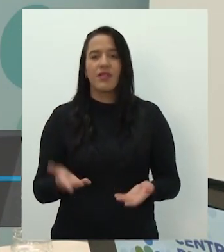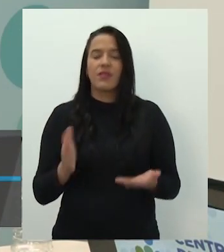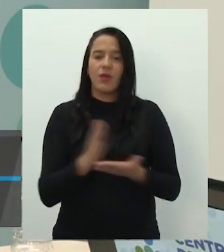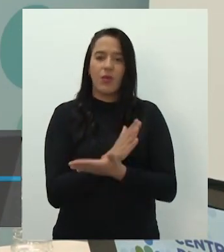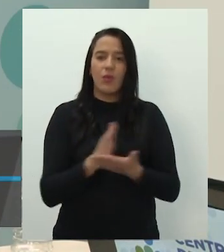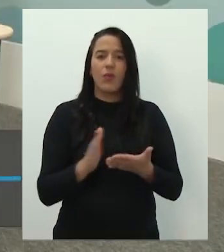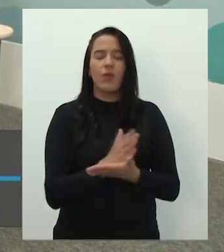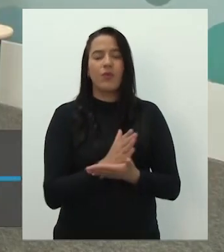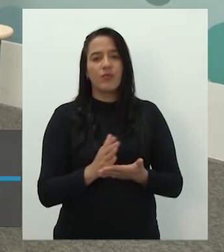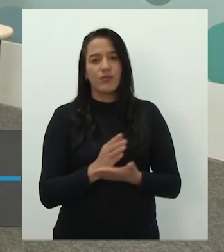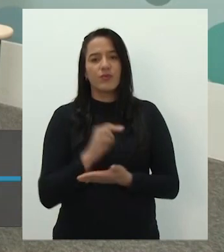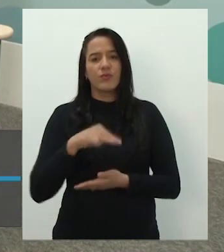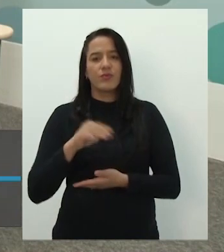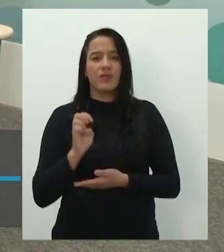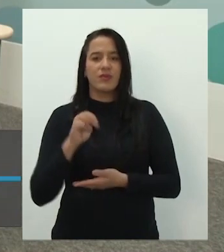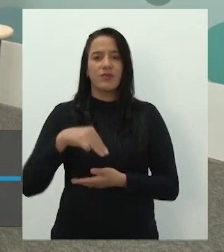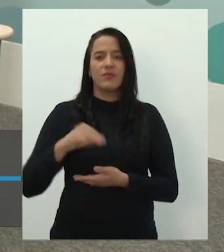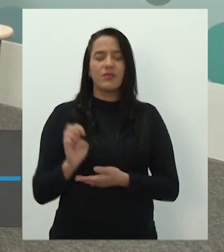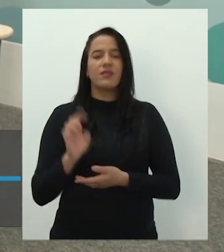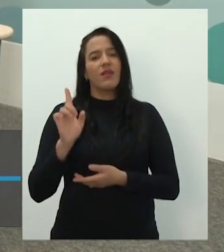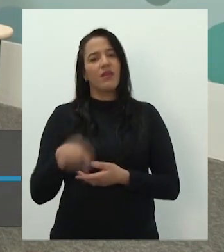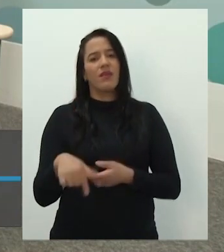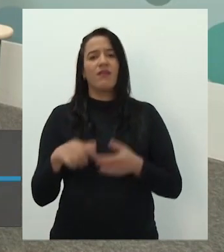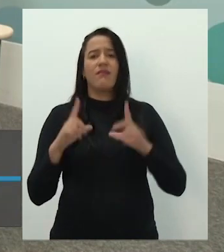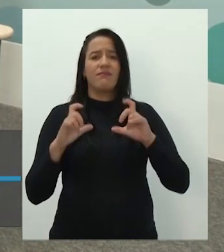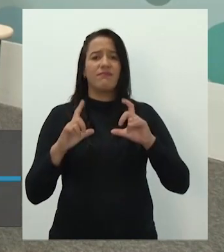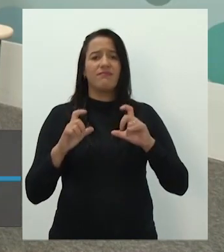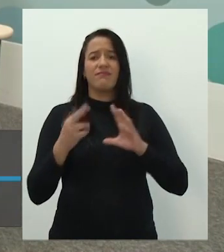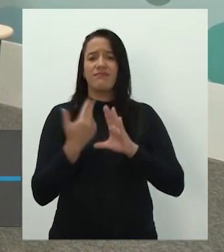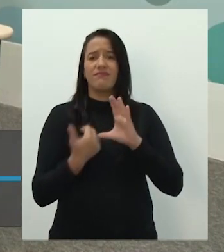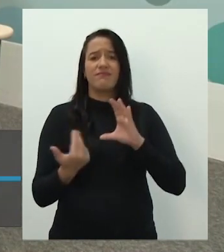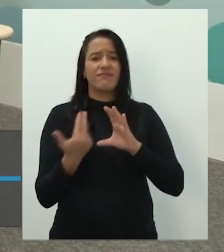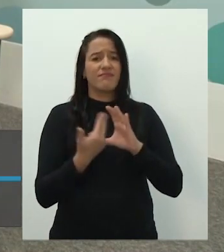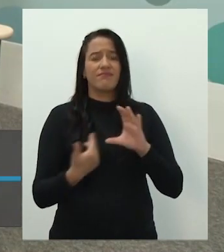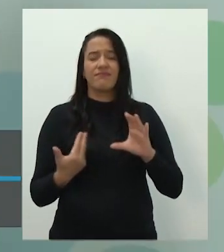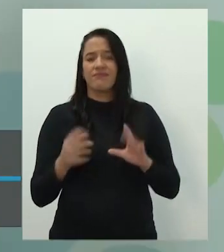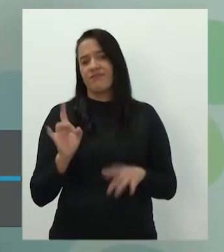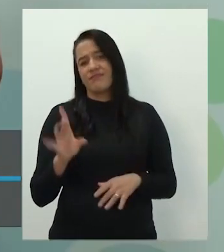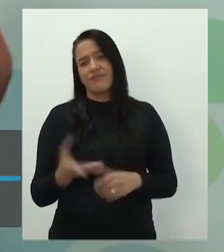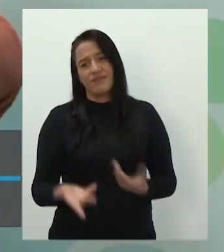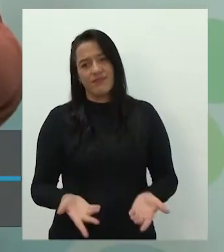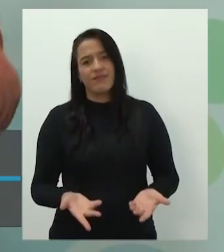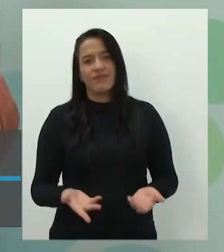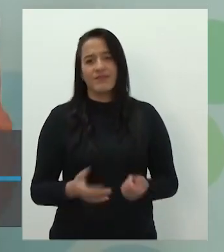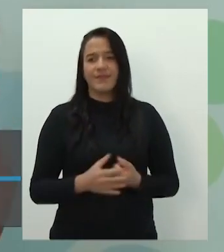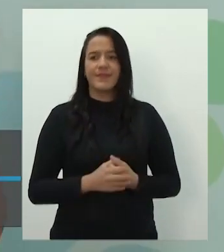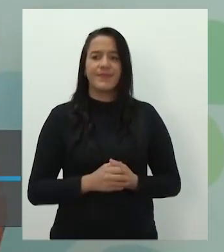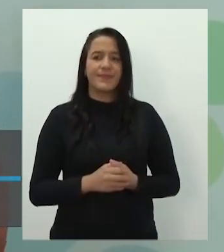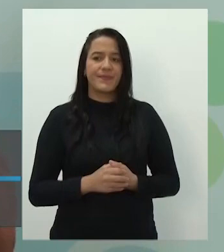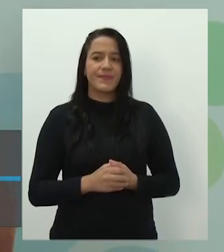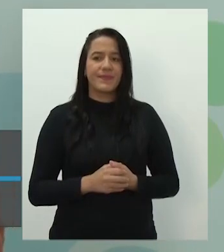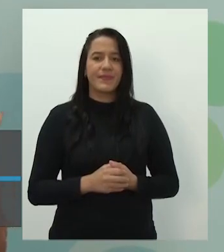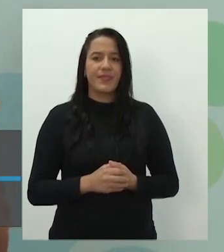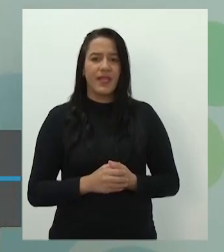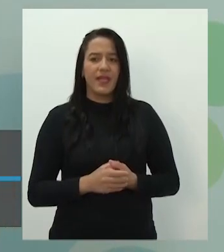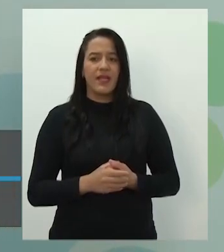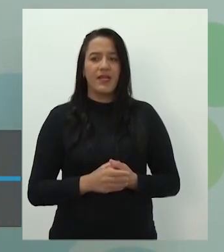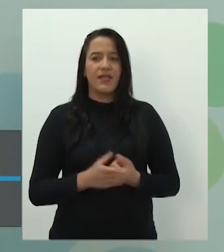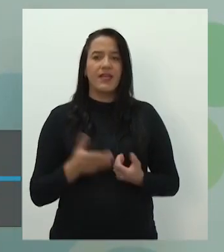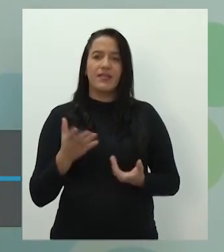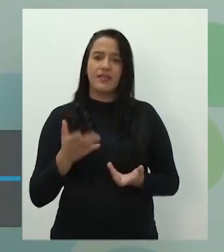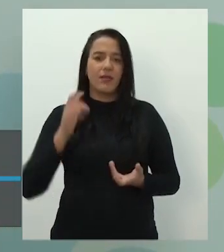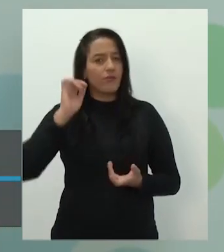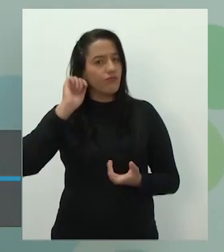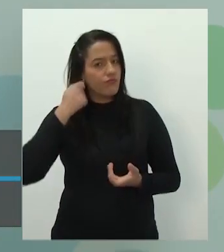imagens. Então, gente, a gente já falou tanto sobre isso, não é? Isso. Poxa, alunos, agora, sondagem. Agora a gente já deu um puxão de